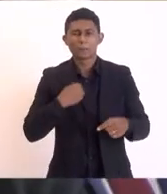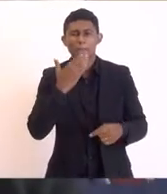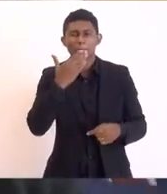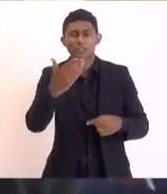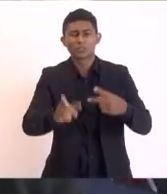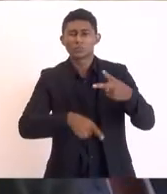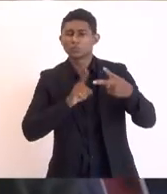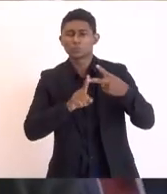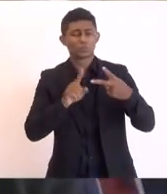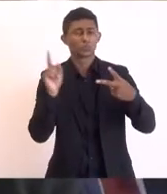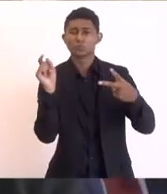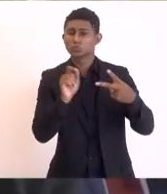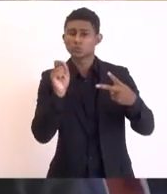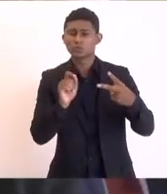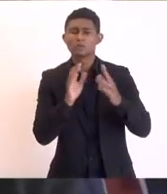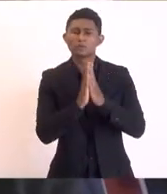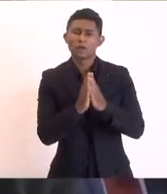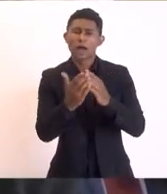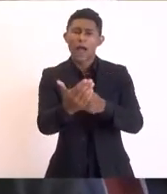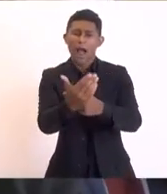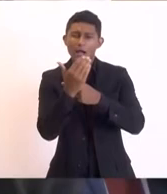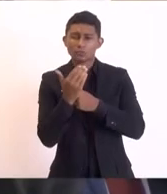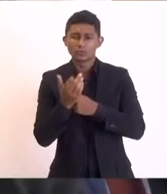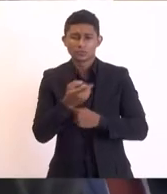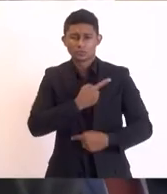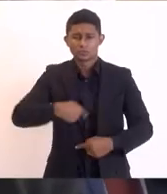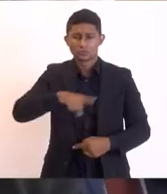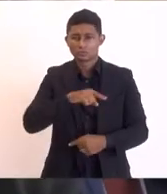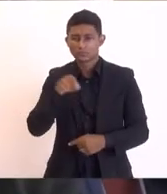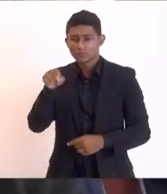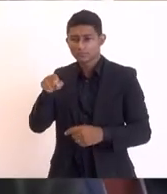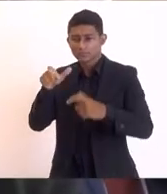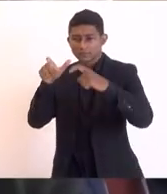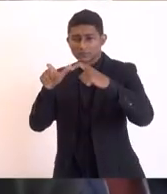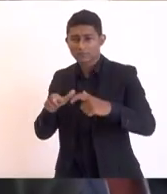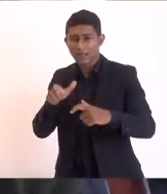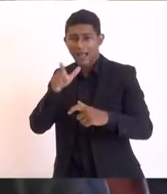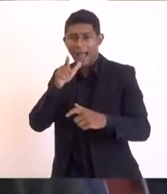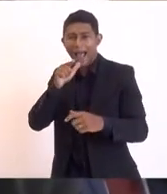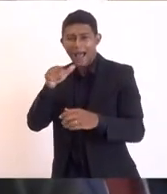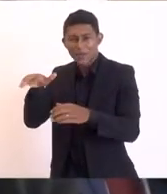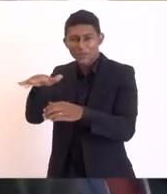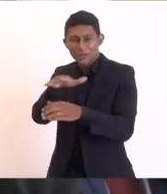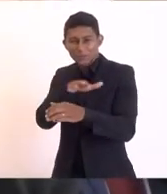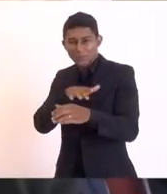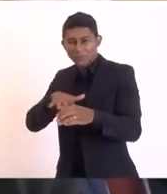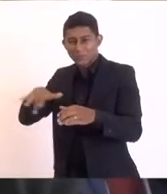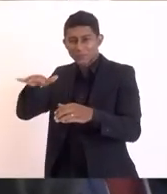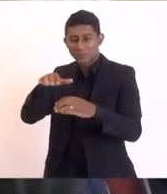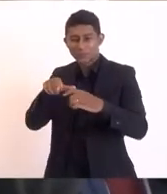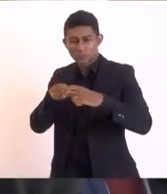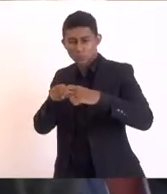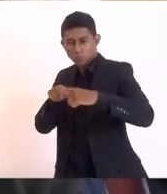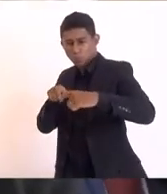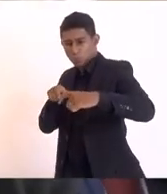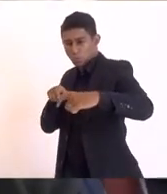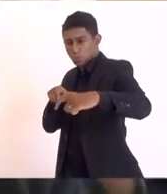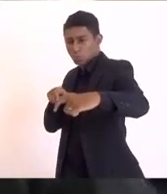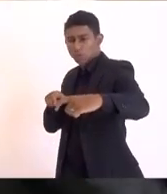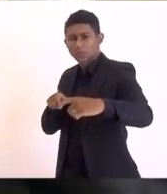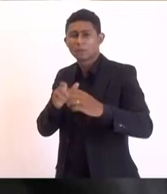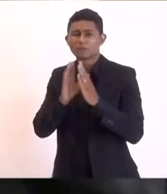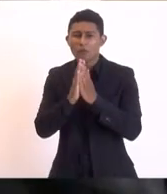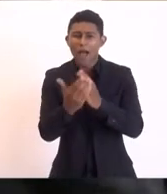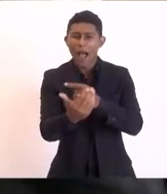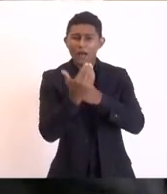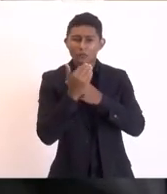reurbanização da nossa orla com um olhar especial para a engorda e sem